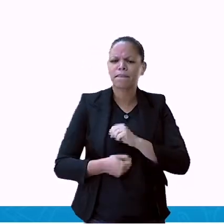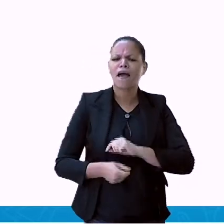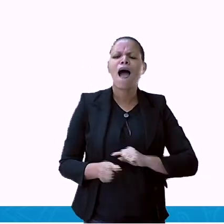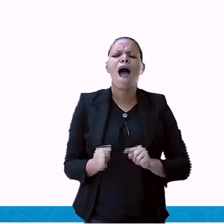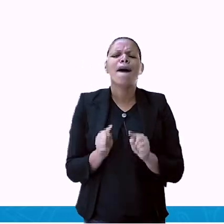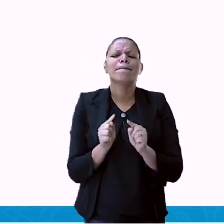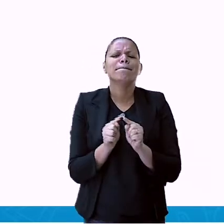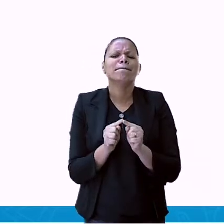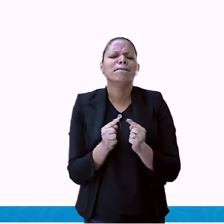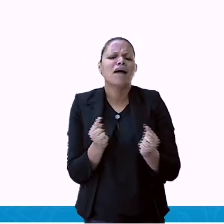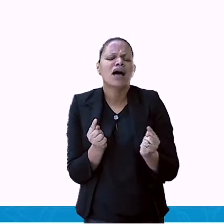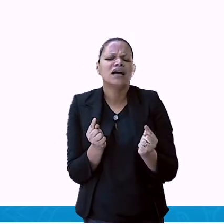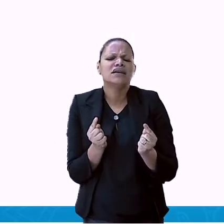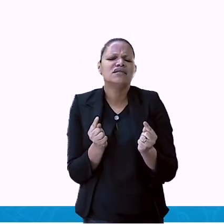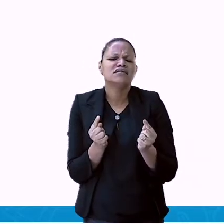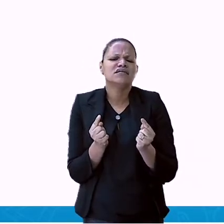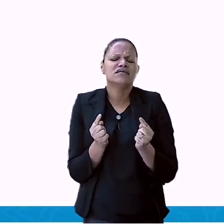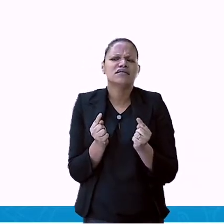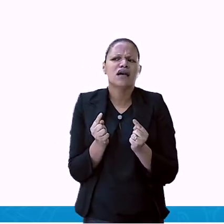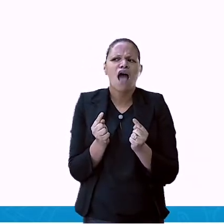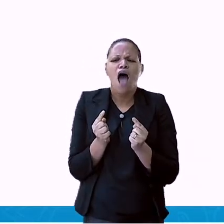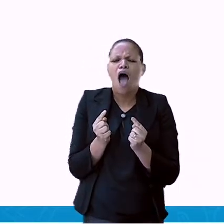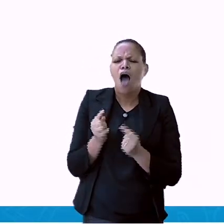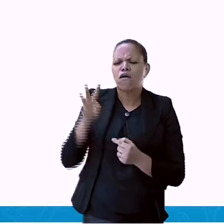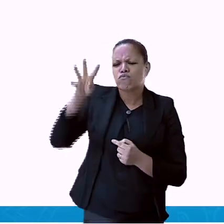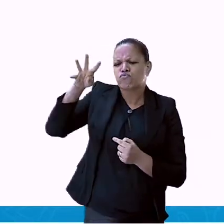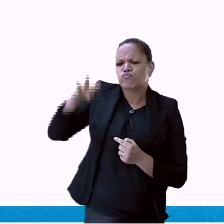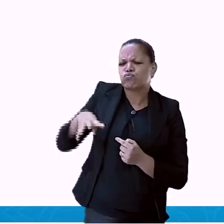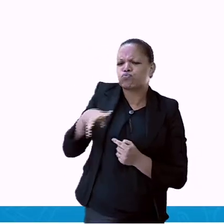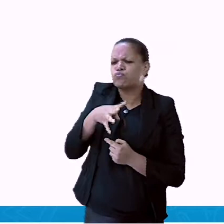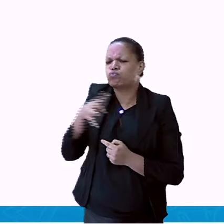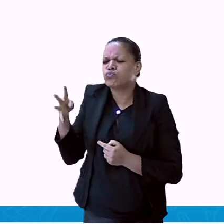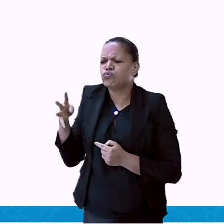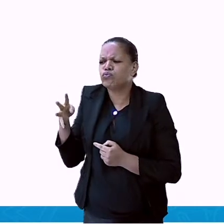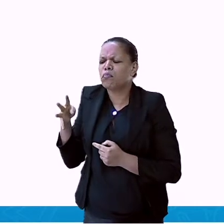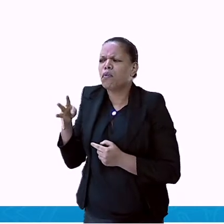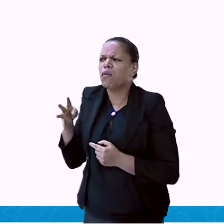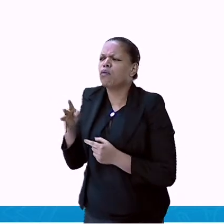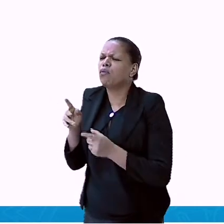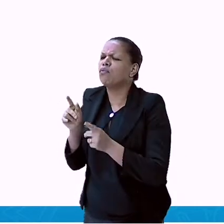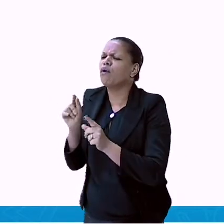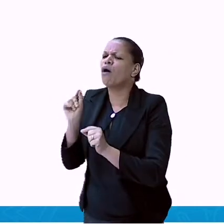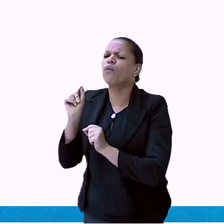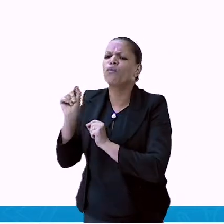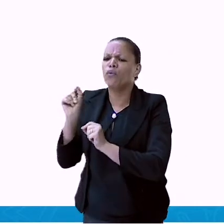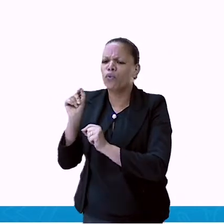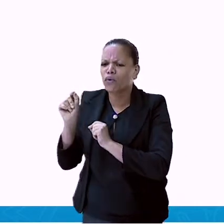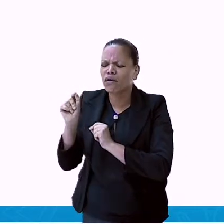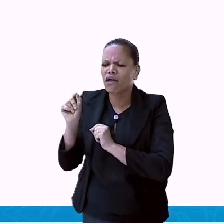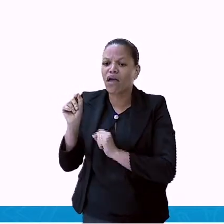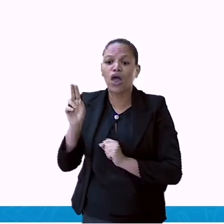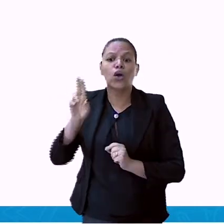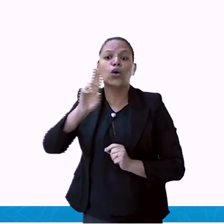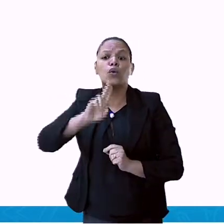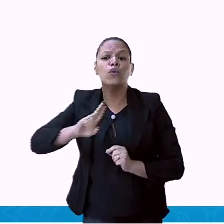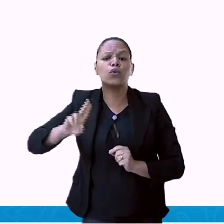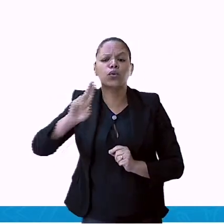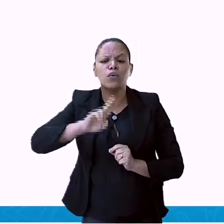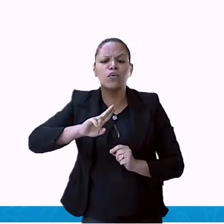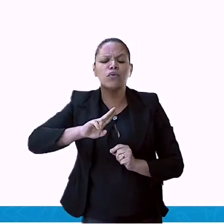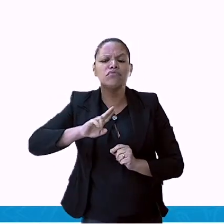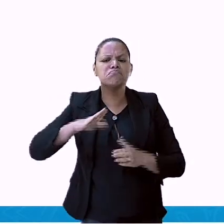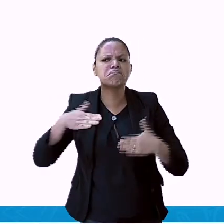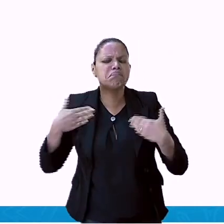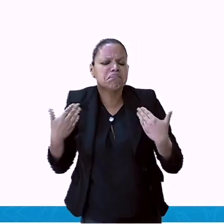simples. Veja bem qual a informação da tabela simples. São utilizadas para criar relação